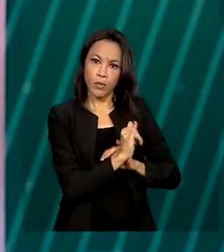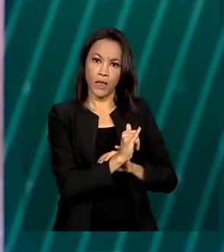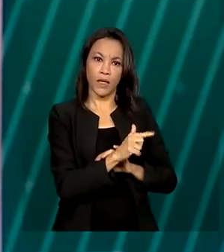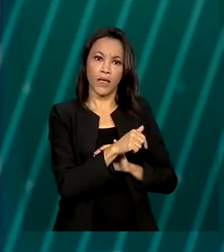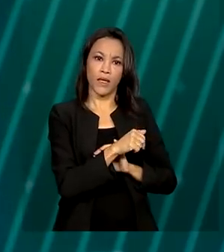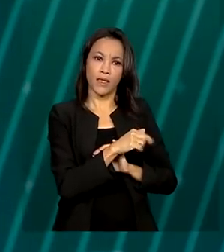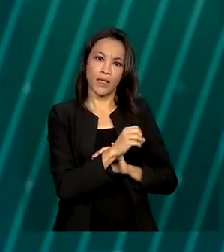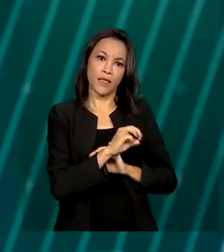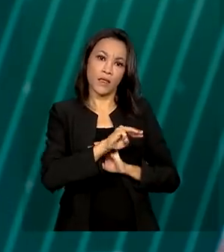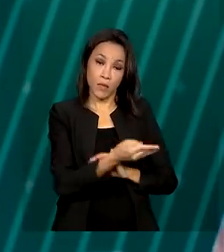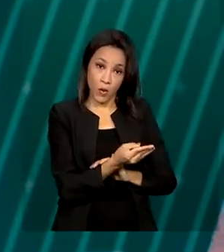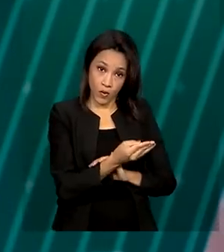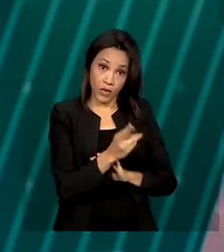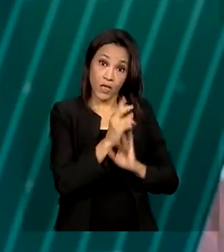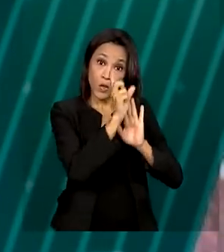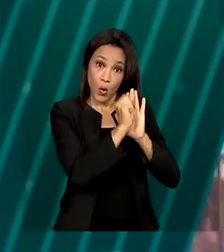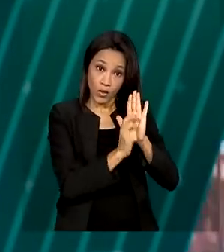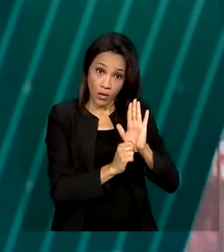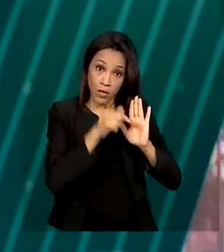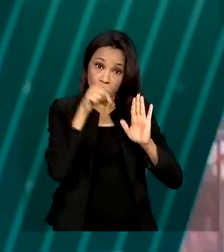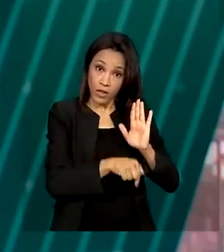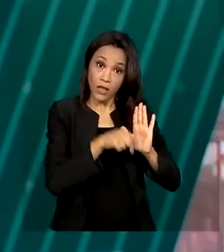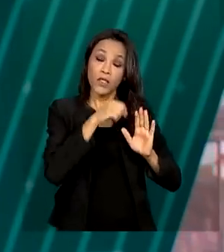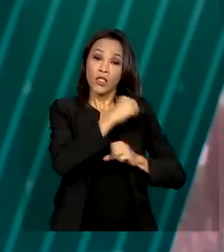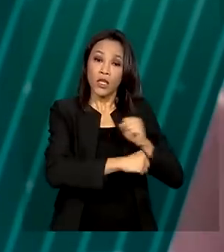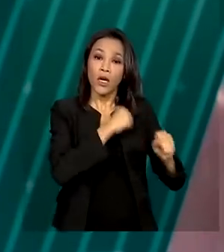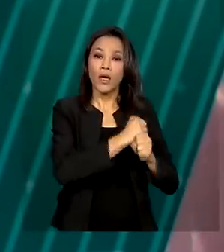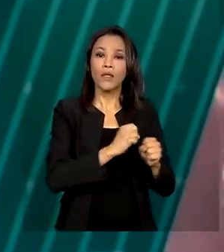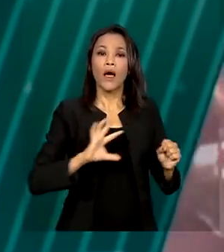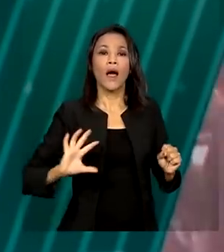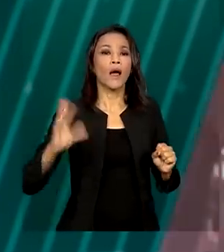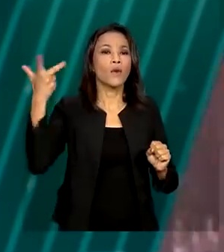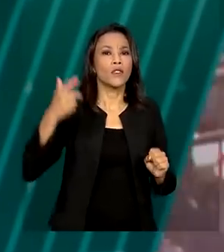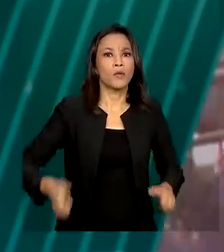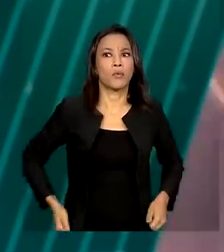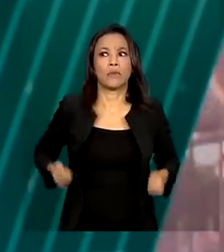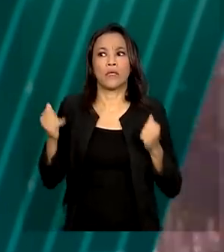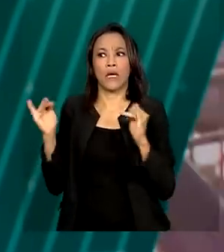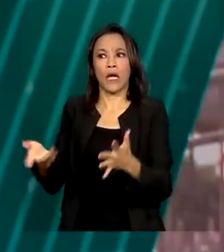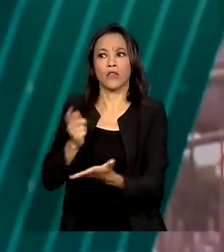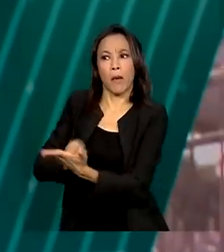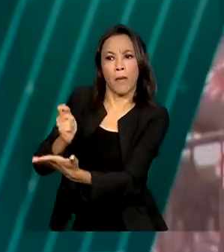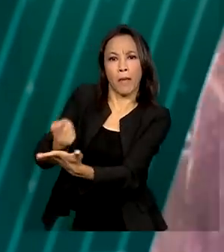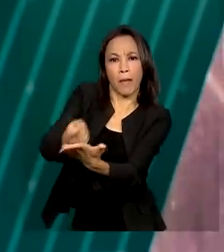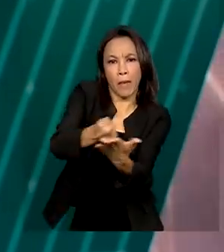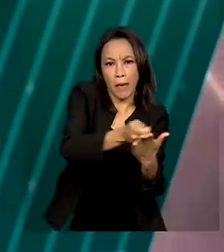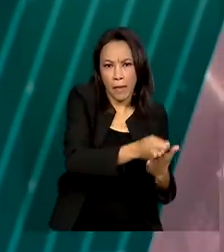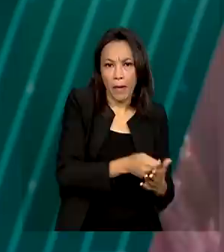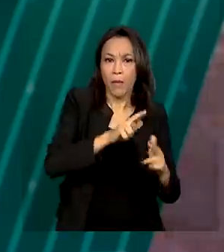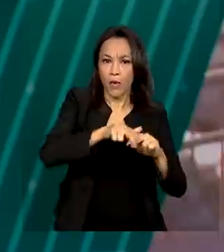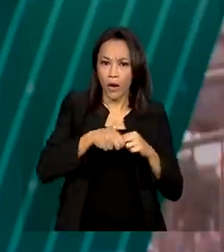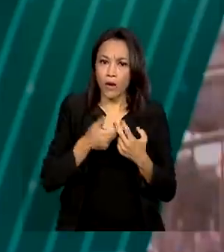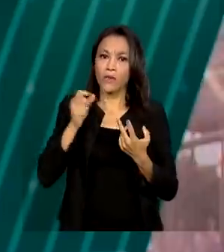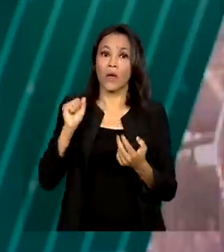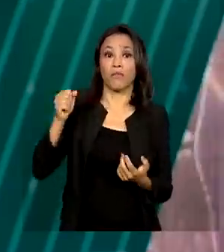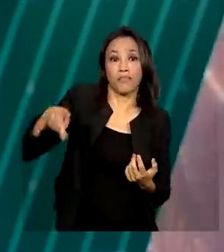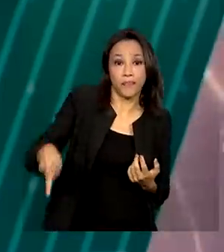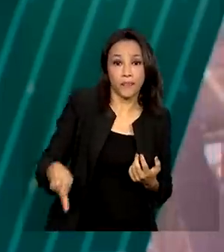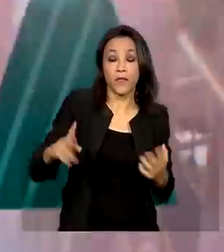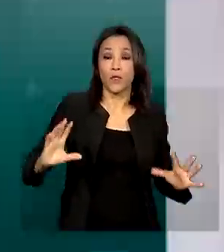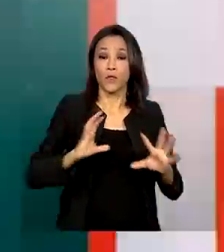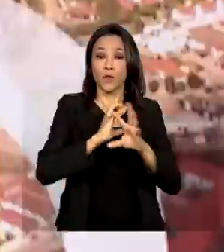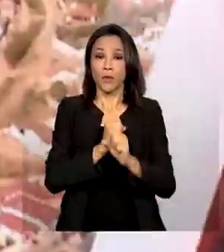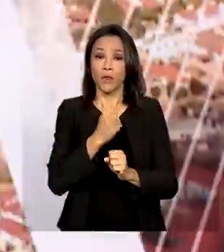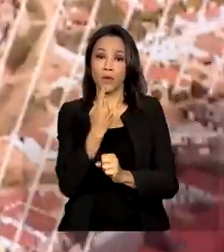no orçamento deste ano ocorreu por conta do aumento das despesas obrigatórias com a Previdência Social. Ao todo, são